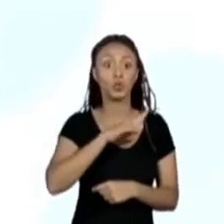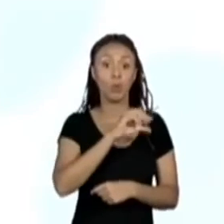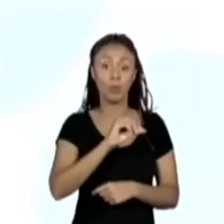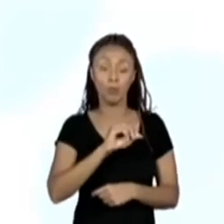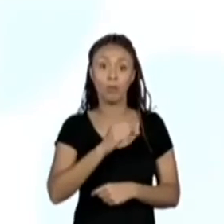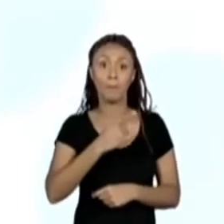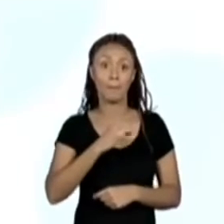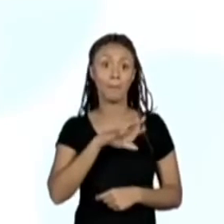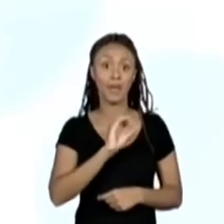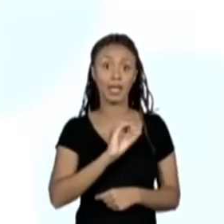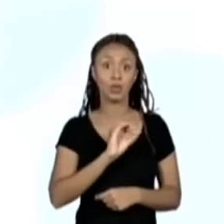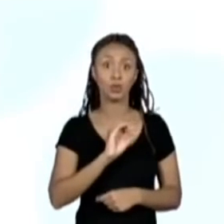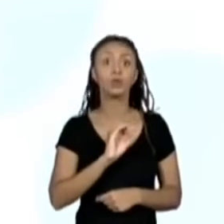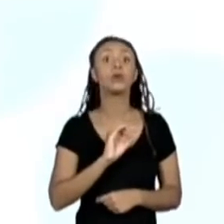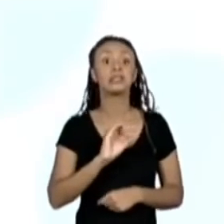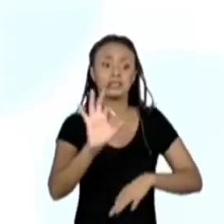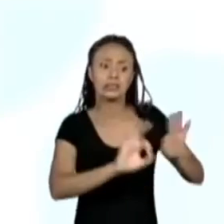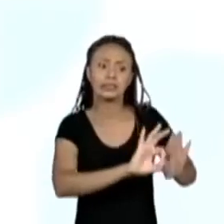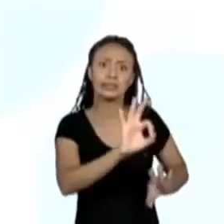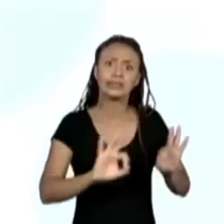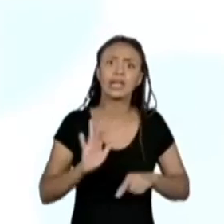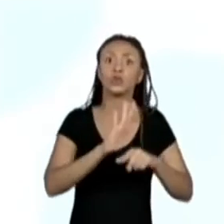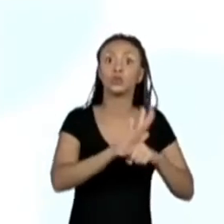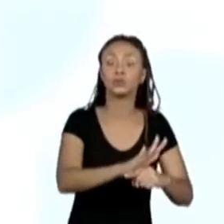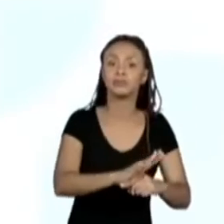Então, ela tem lá...